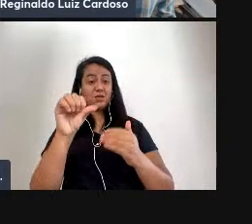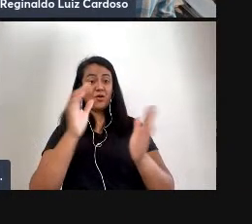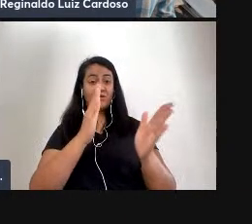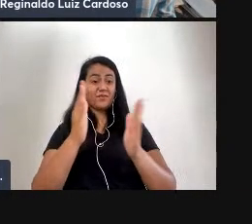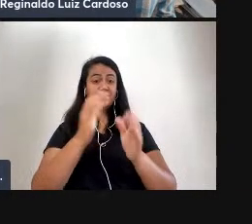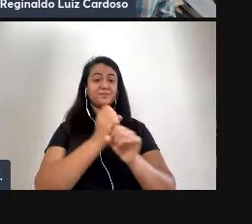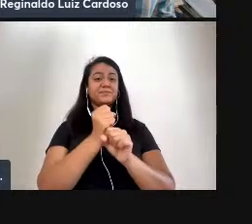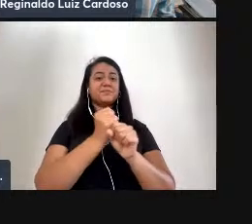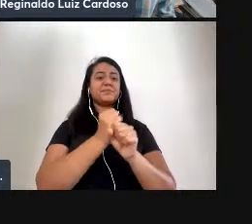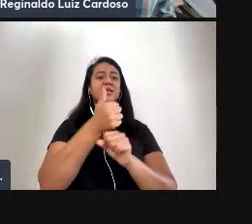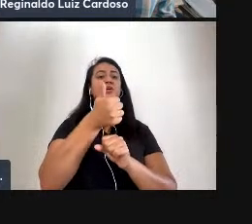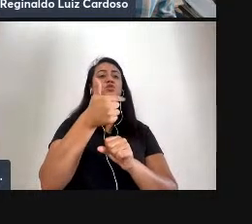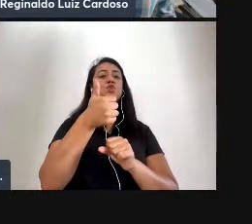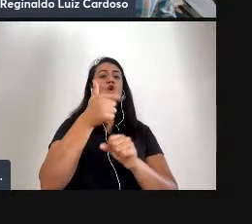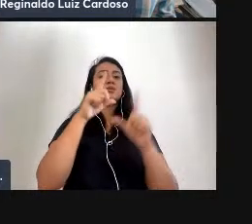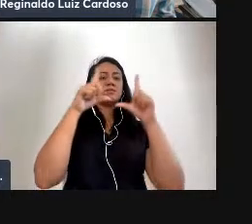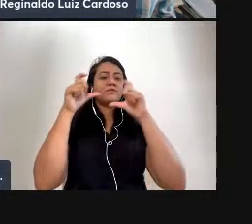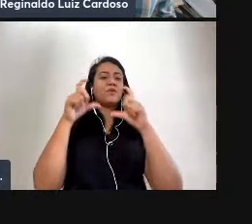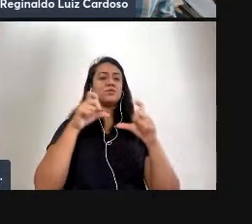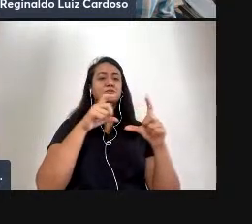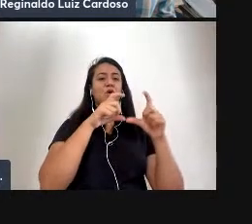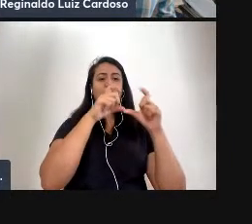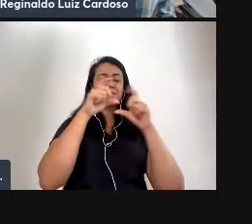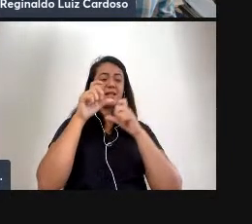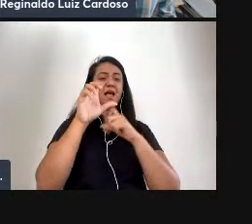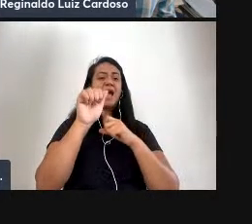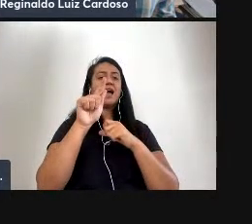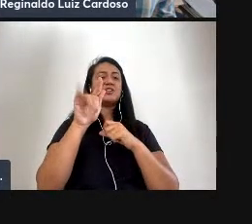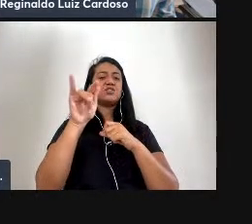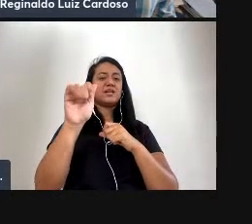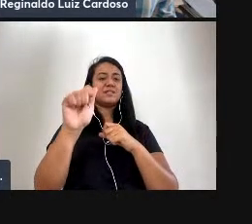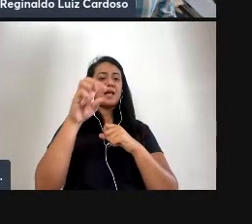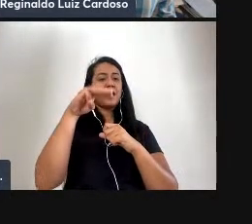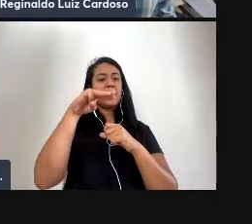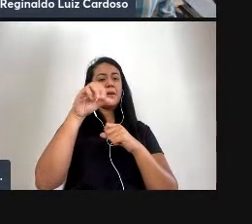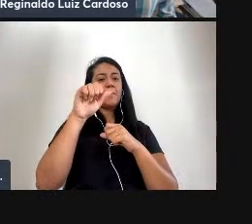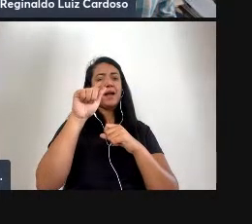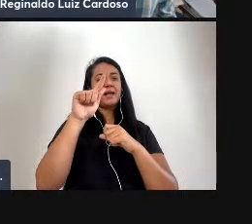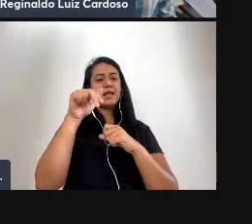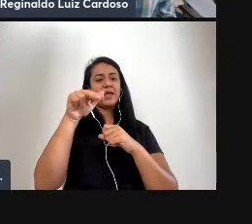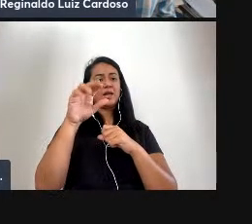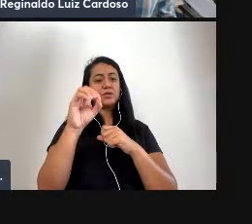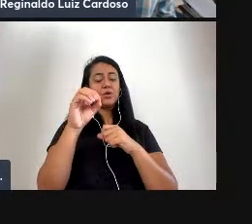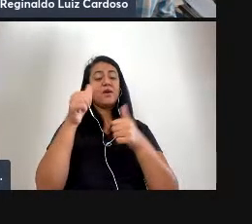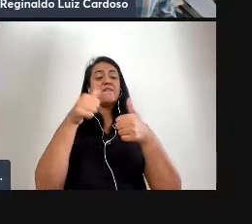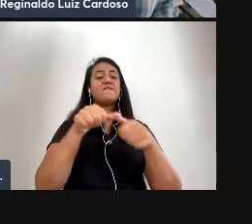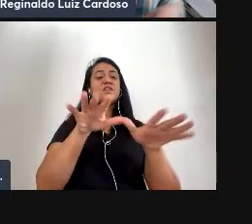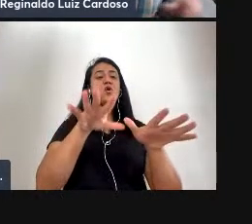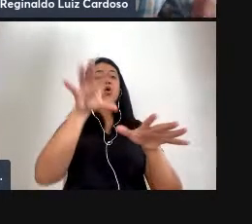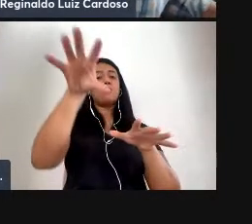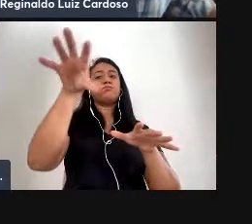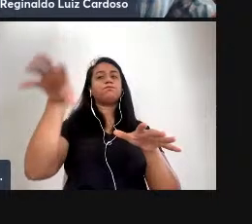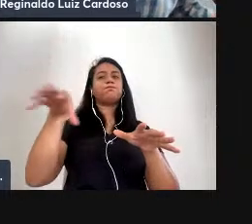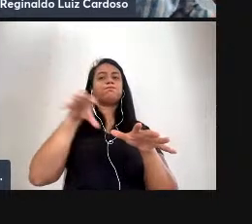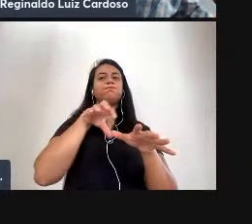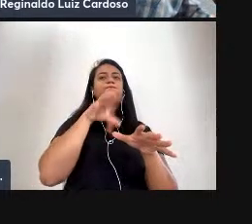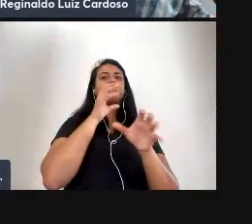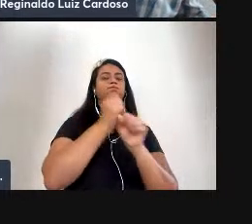da agência Magnus saíram ficaram em 12 países diferentes fotografando